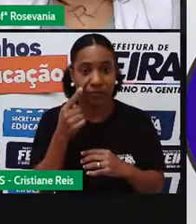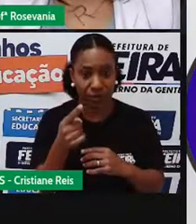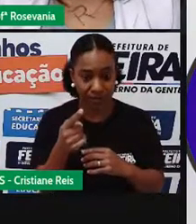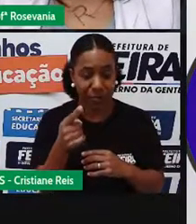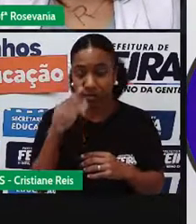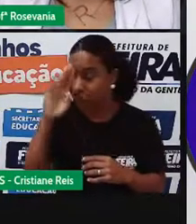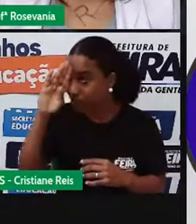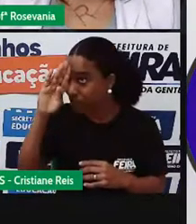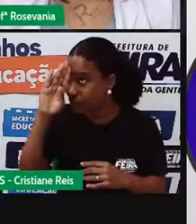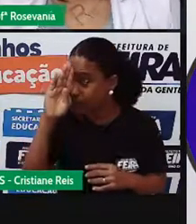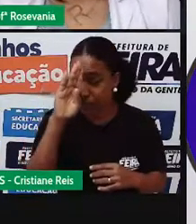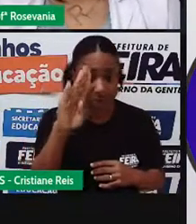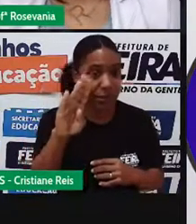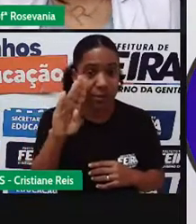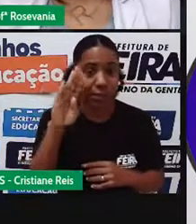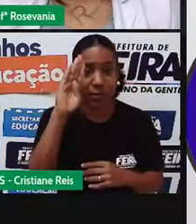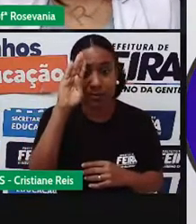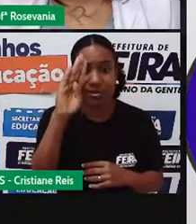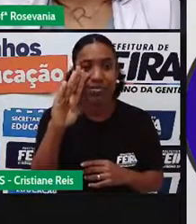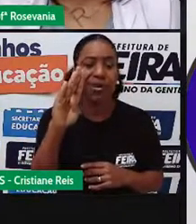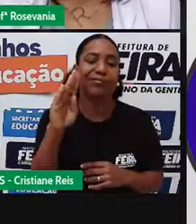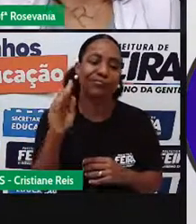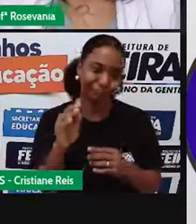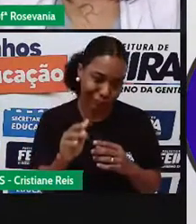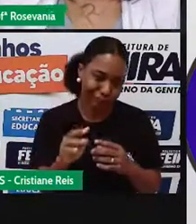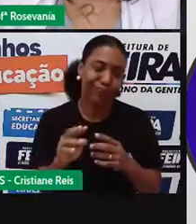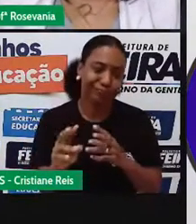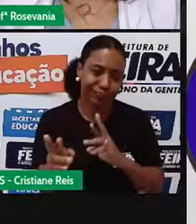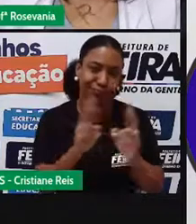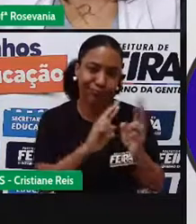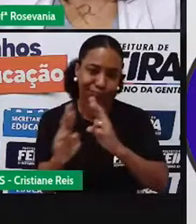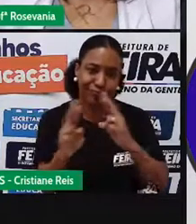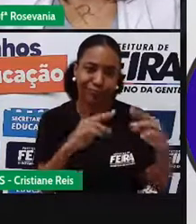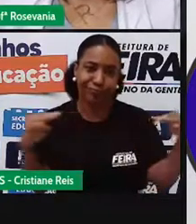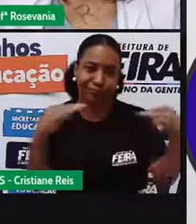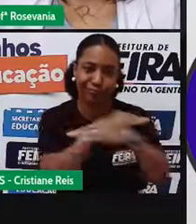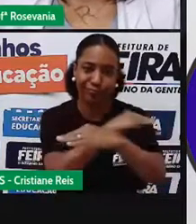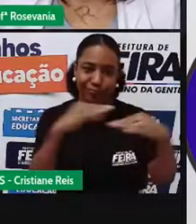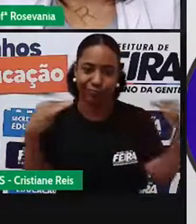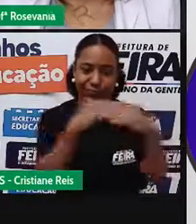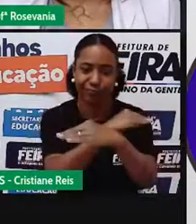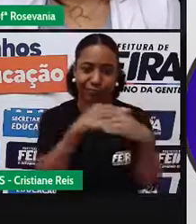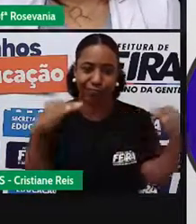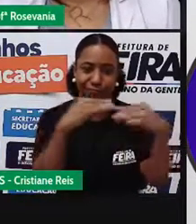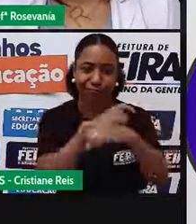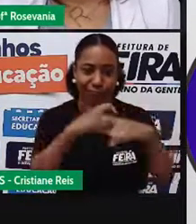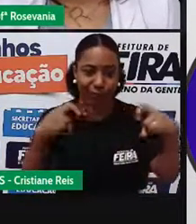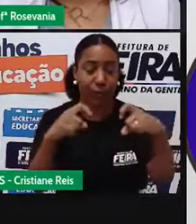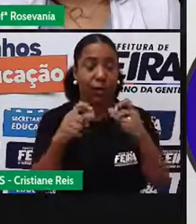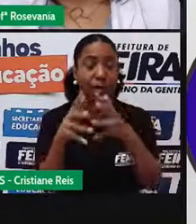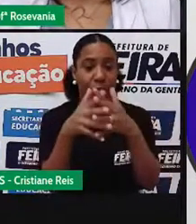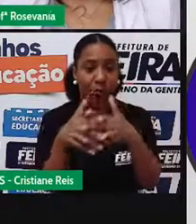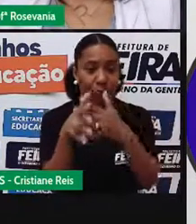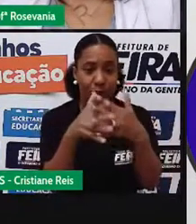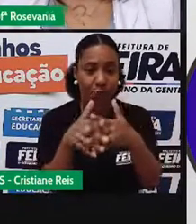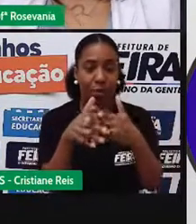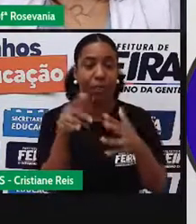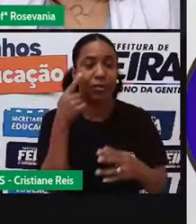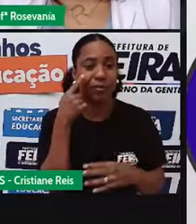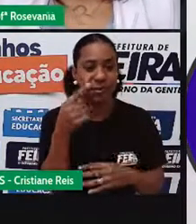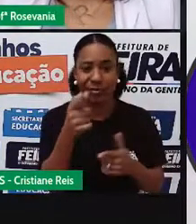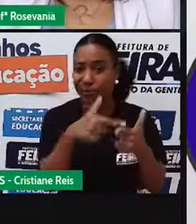maior poluente que a gente tem são os transportes rodoviários. Esse é um dos impactos que a gente pode observar, né.